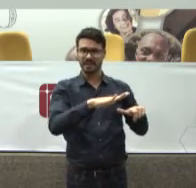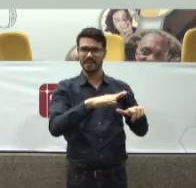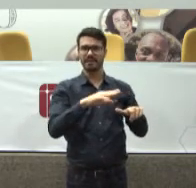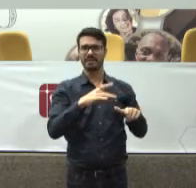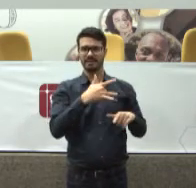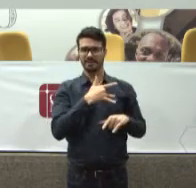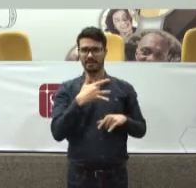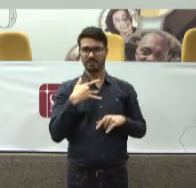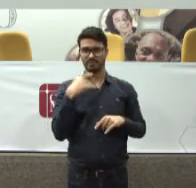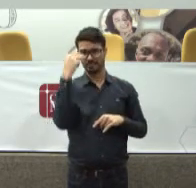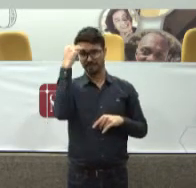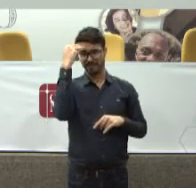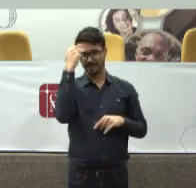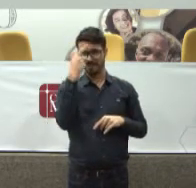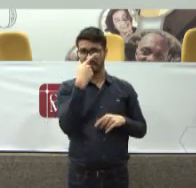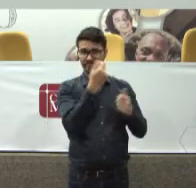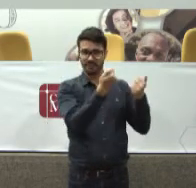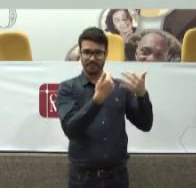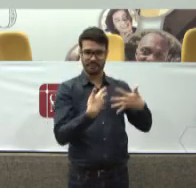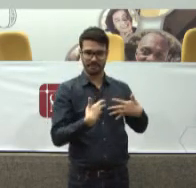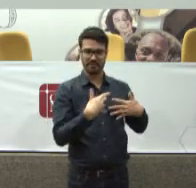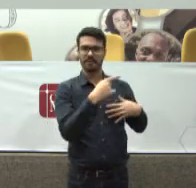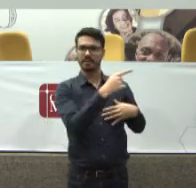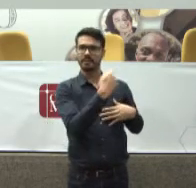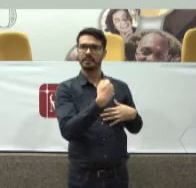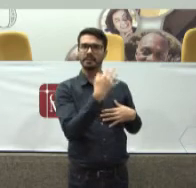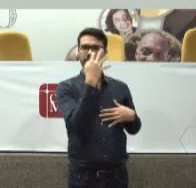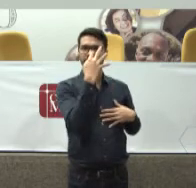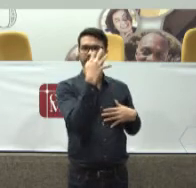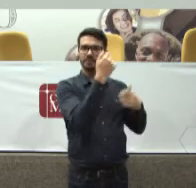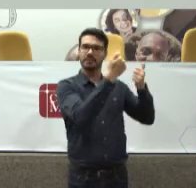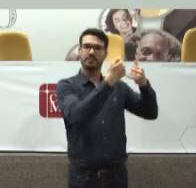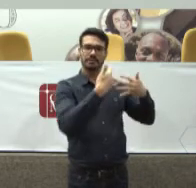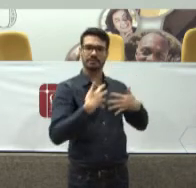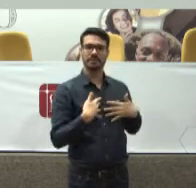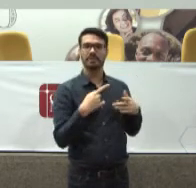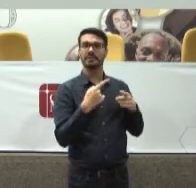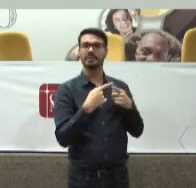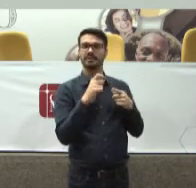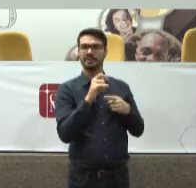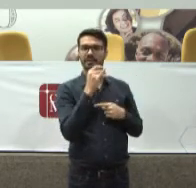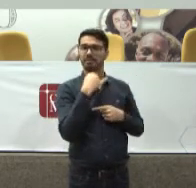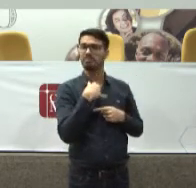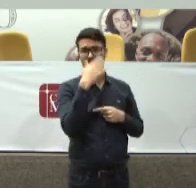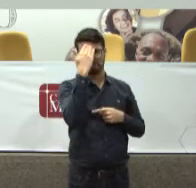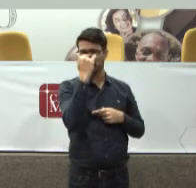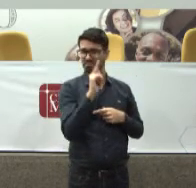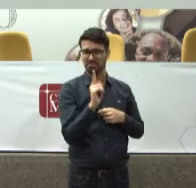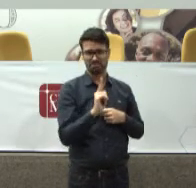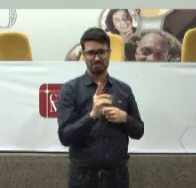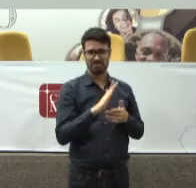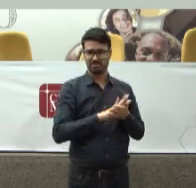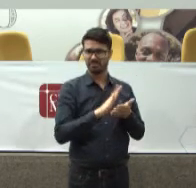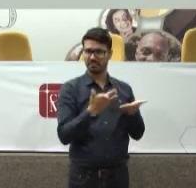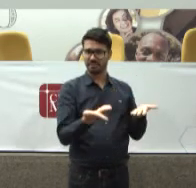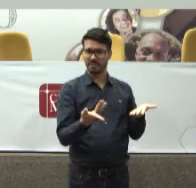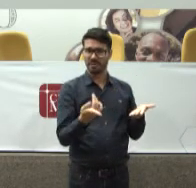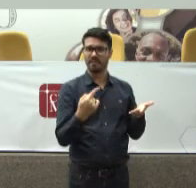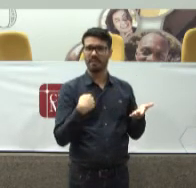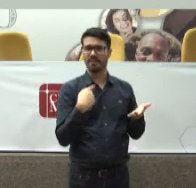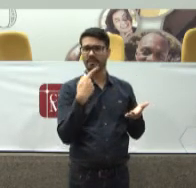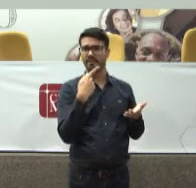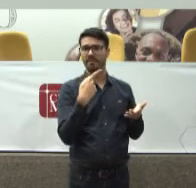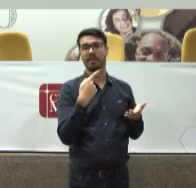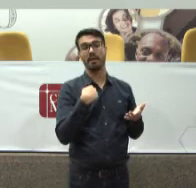Hipótese nenhuma Sem ouvir o CREMESP E CRP Porque eu vou falar bobagem Eu não entendo nada disso Então